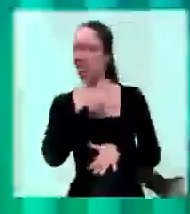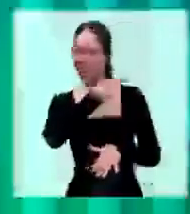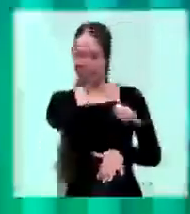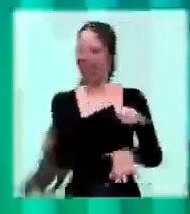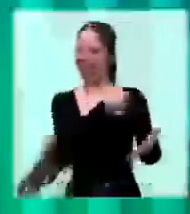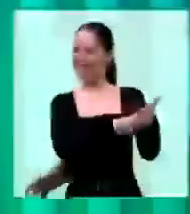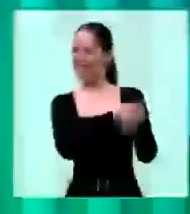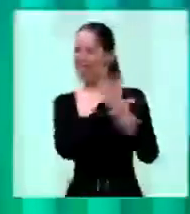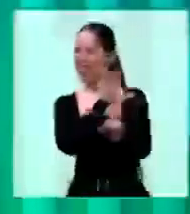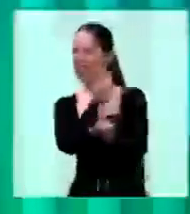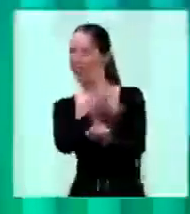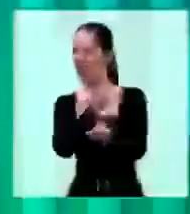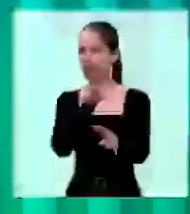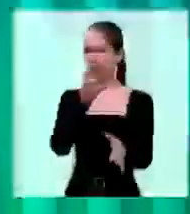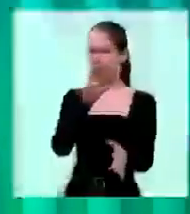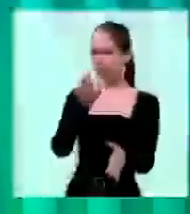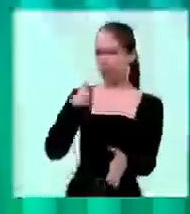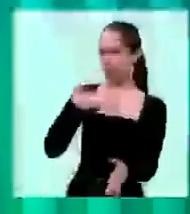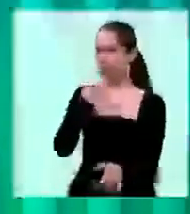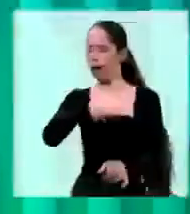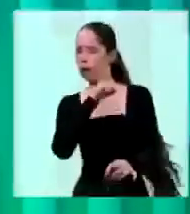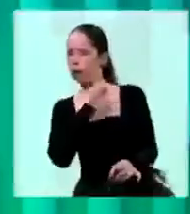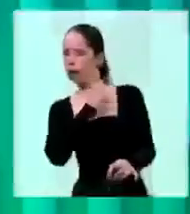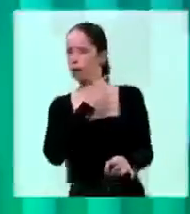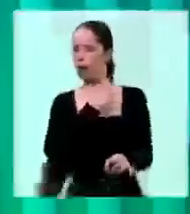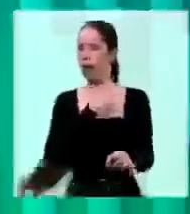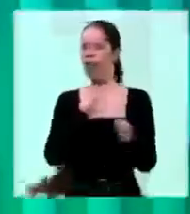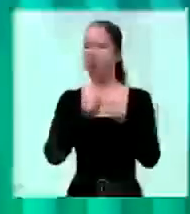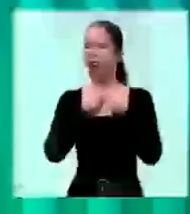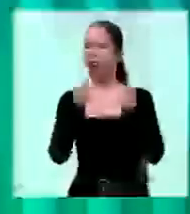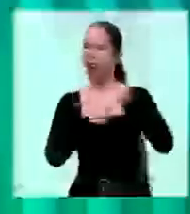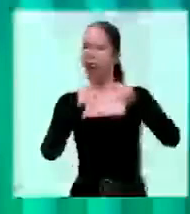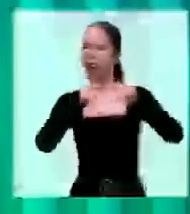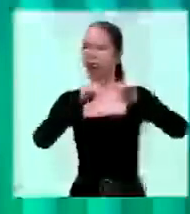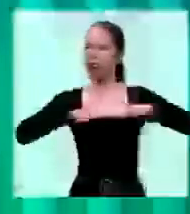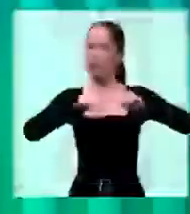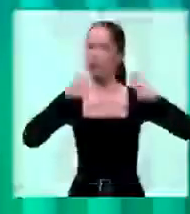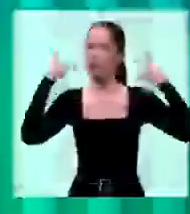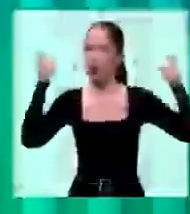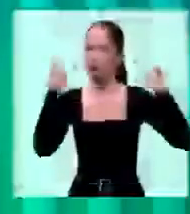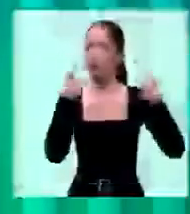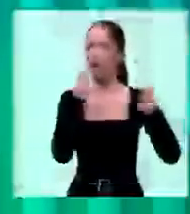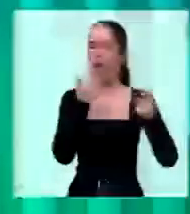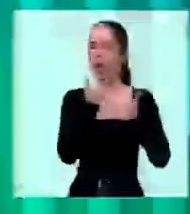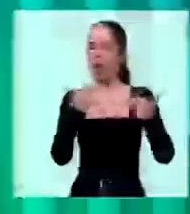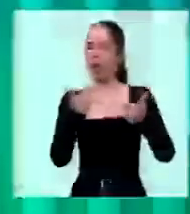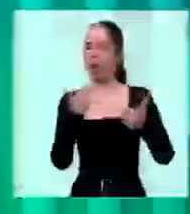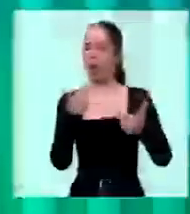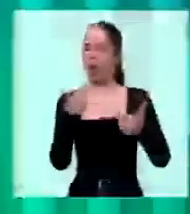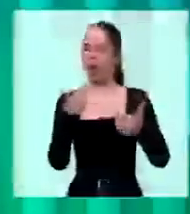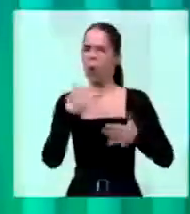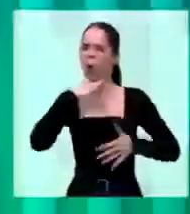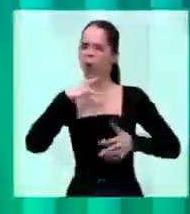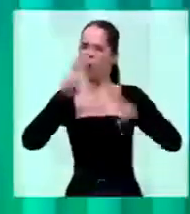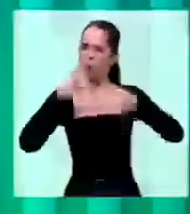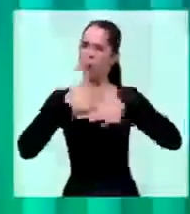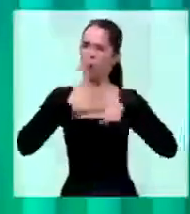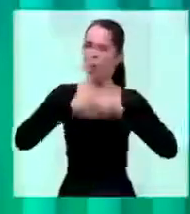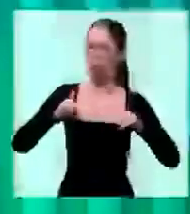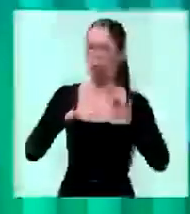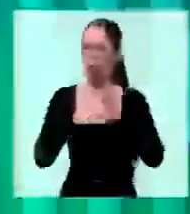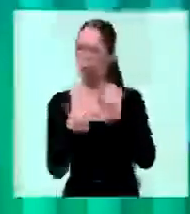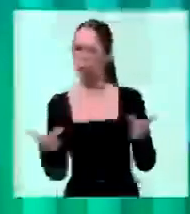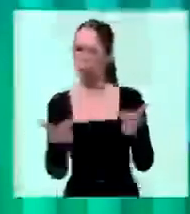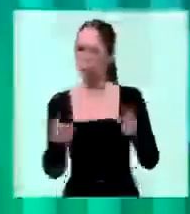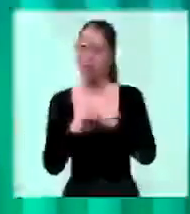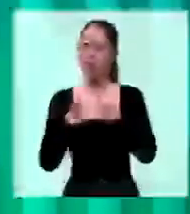horrorosas a meu respeito e a respeito do nosso programa. Eu lhe peço, não acredite, escute o seu coração. O senhor sabe que se